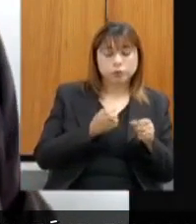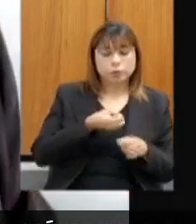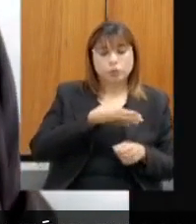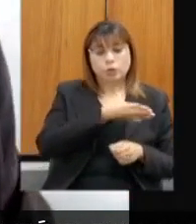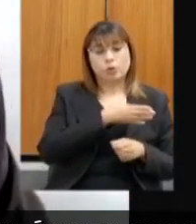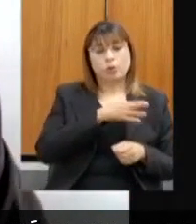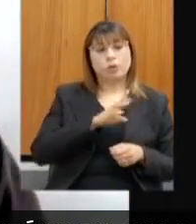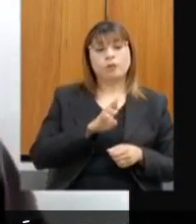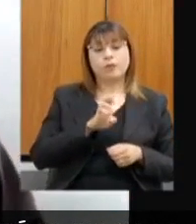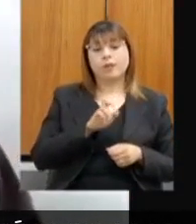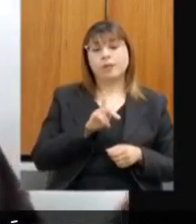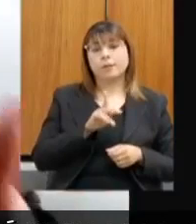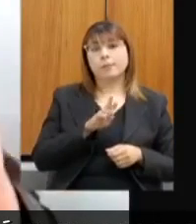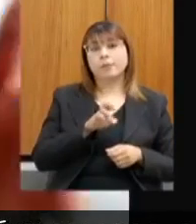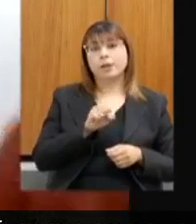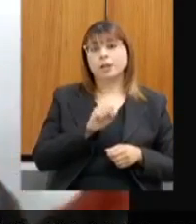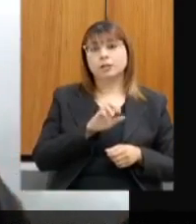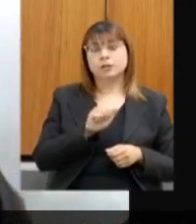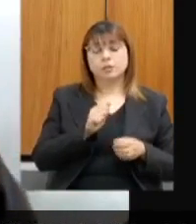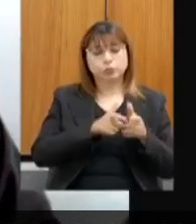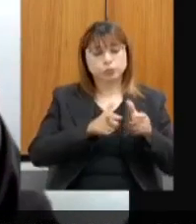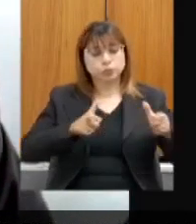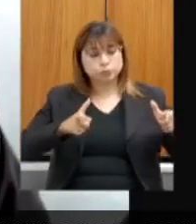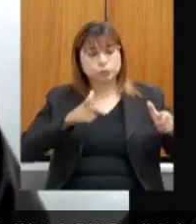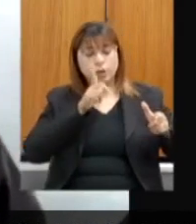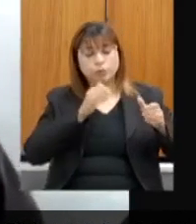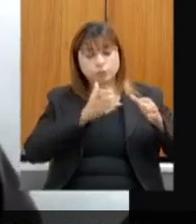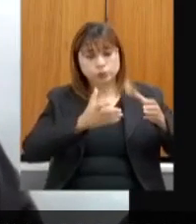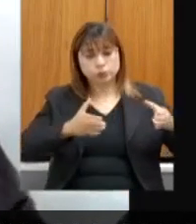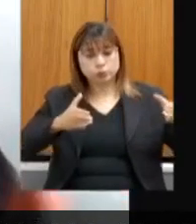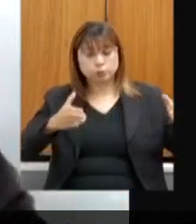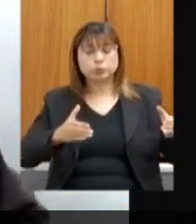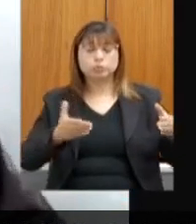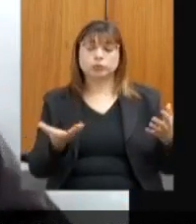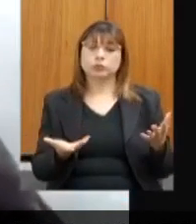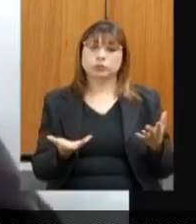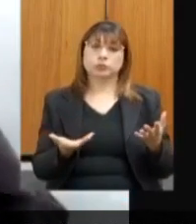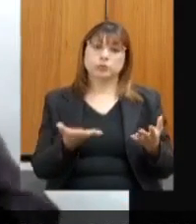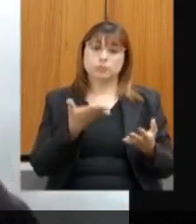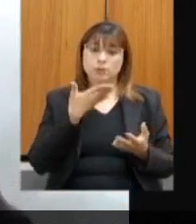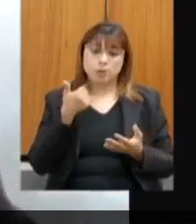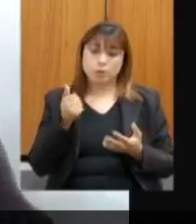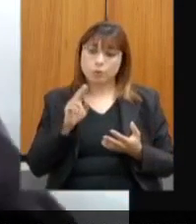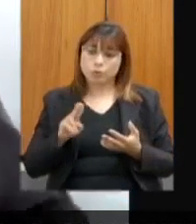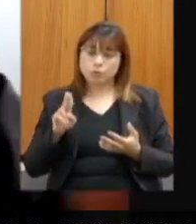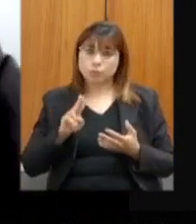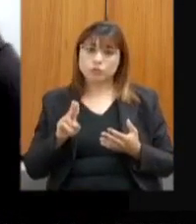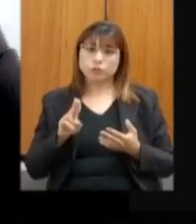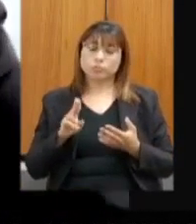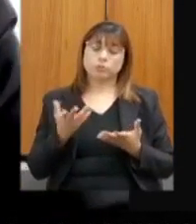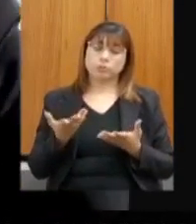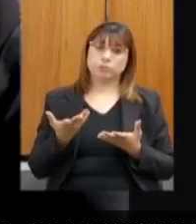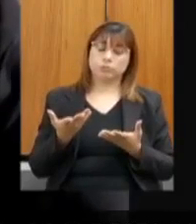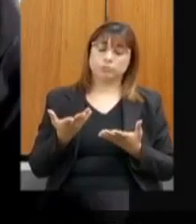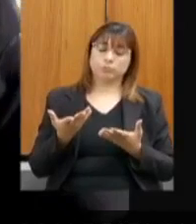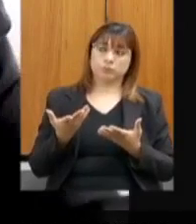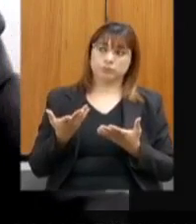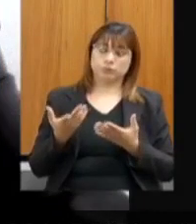hídricos novos, é melhor usar recursos hídricos do que fazer a,